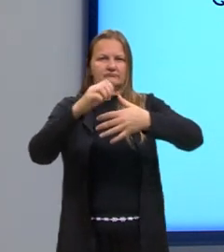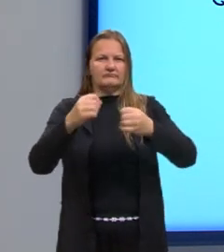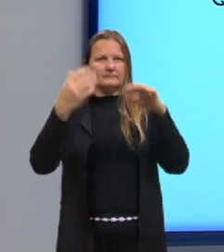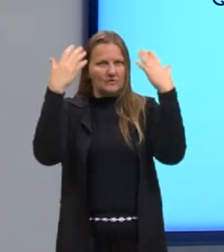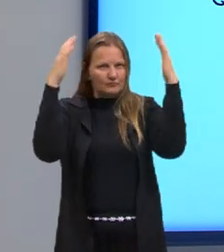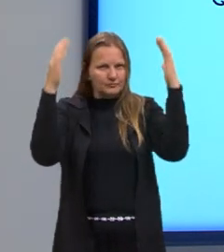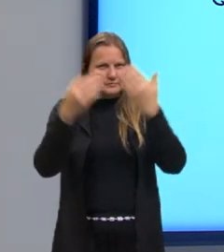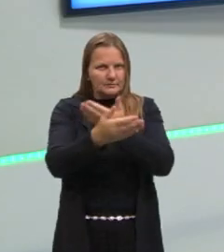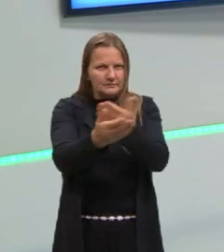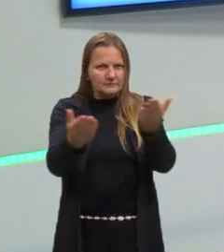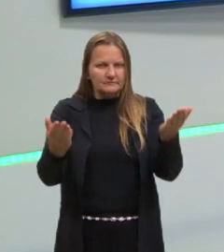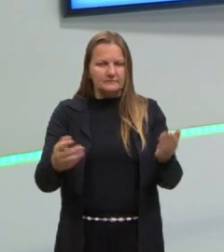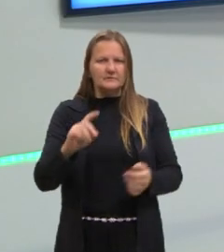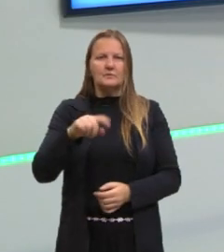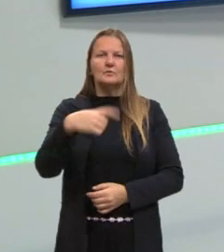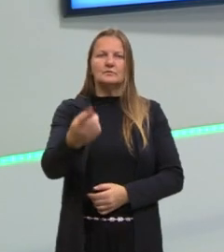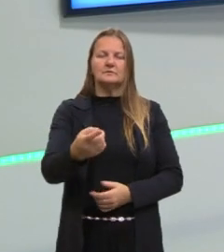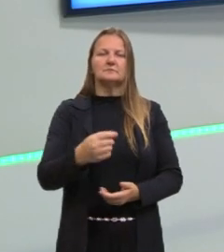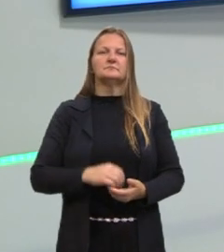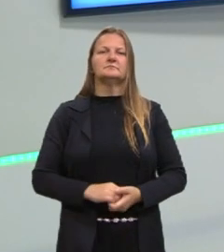Parabéns! Próxima!